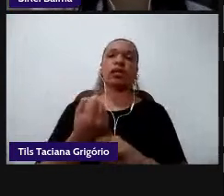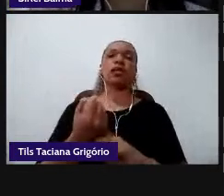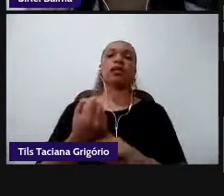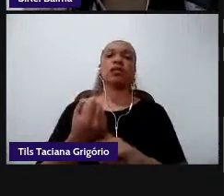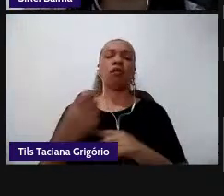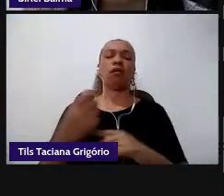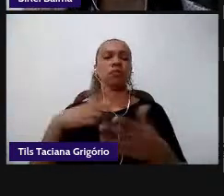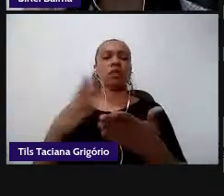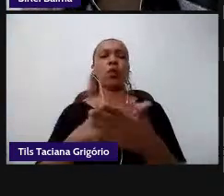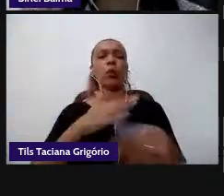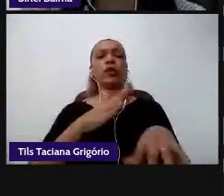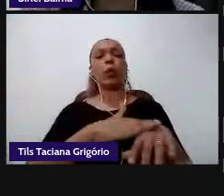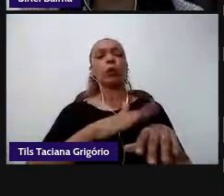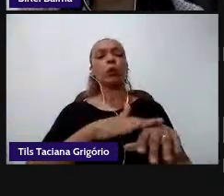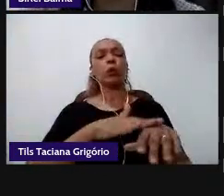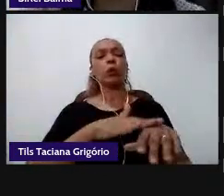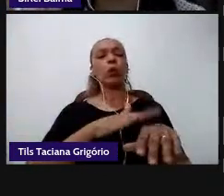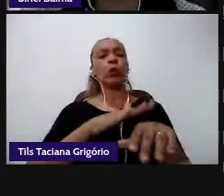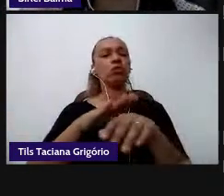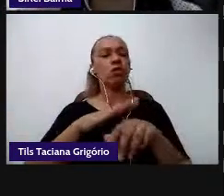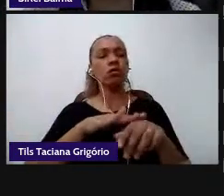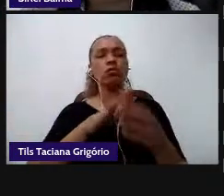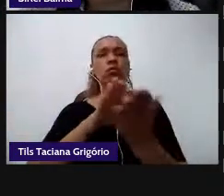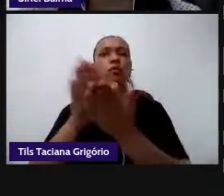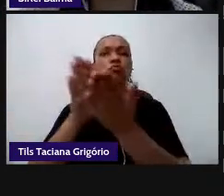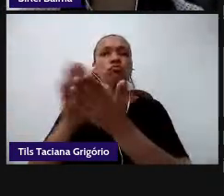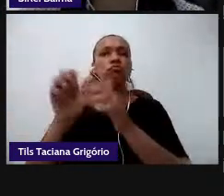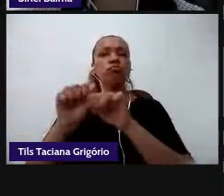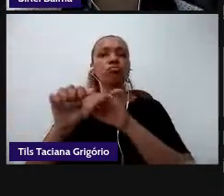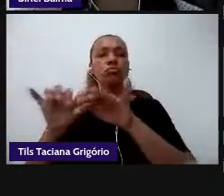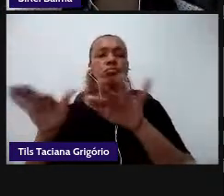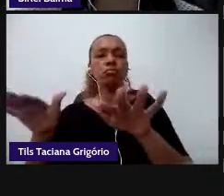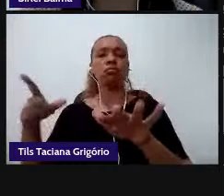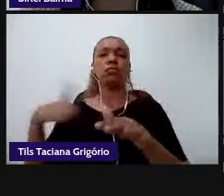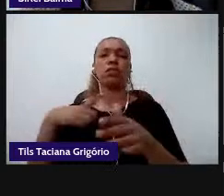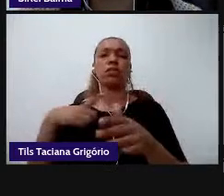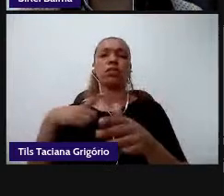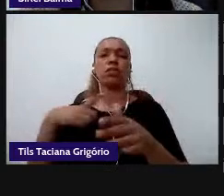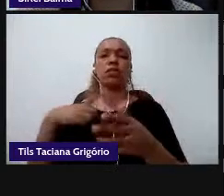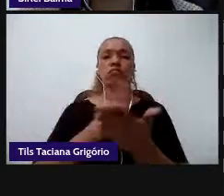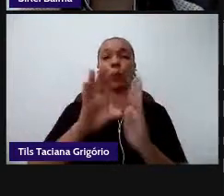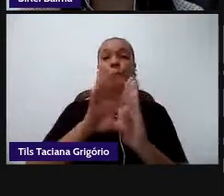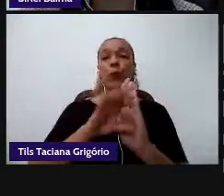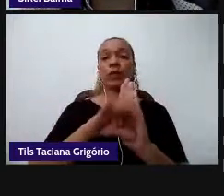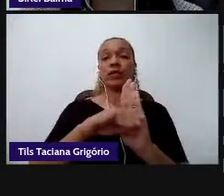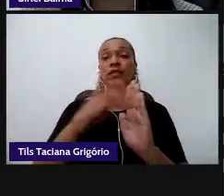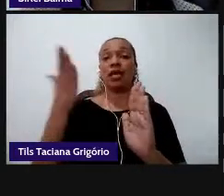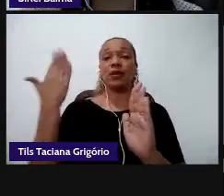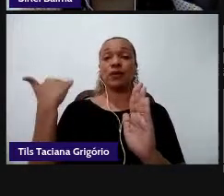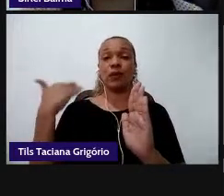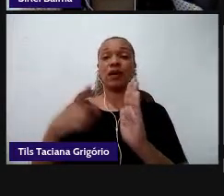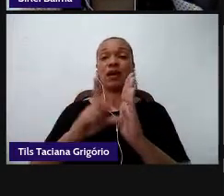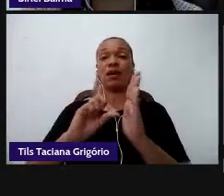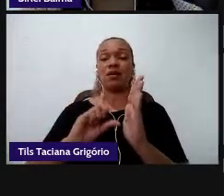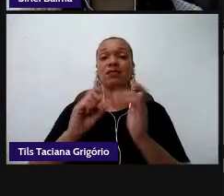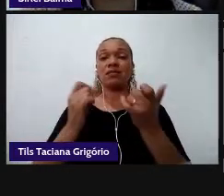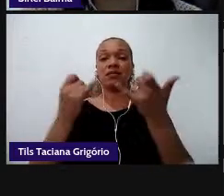indicação de autoria que foi um conceito que nós vimos lá no início na perspectiva dos